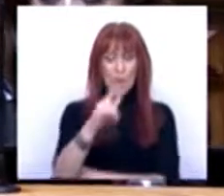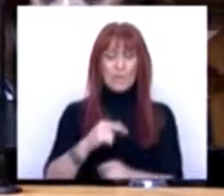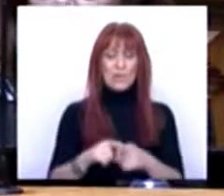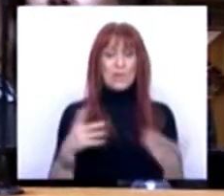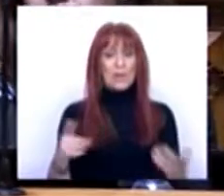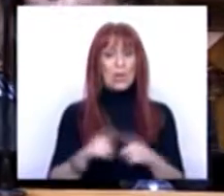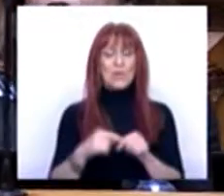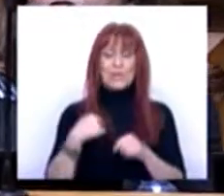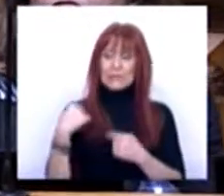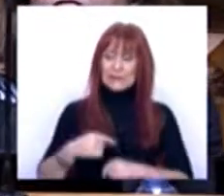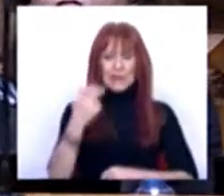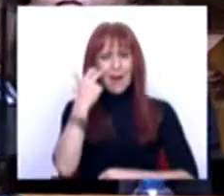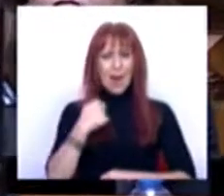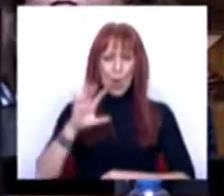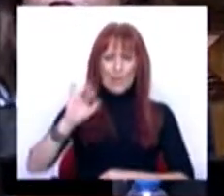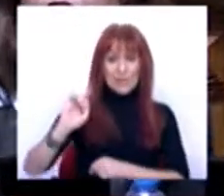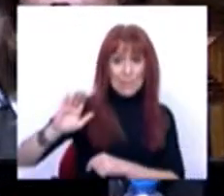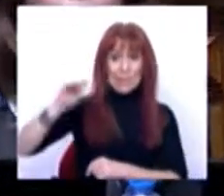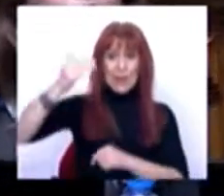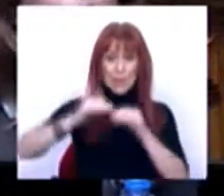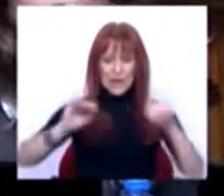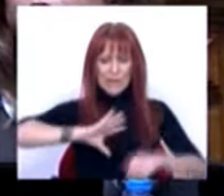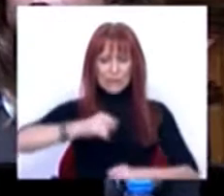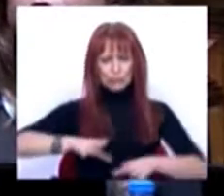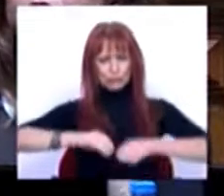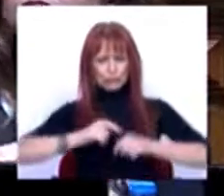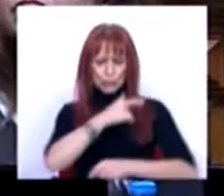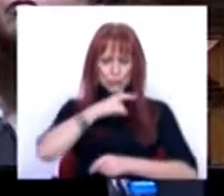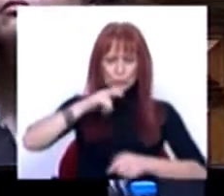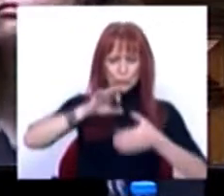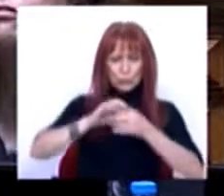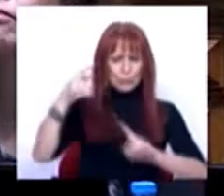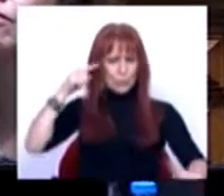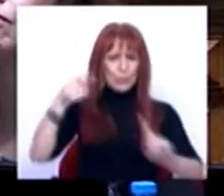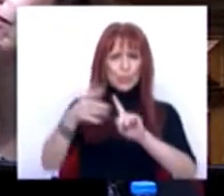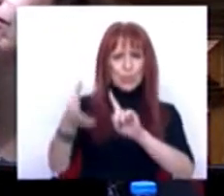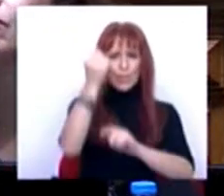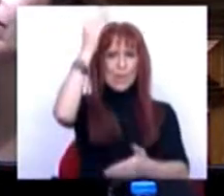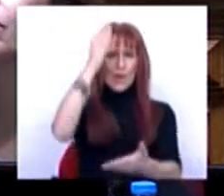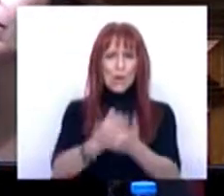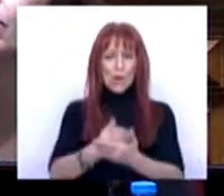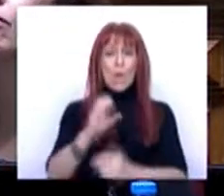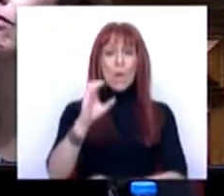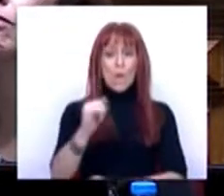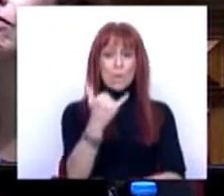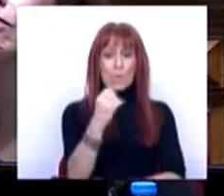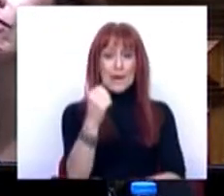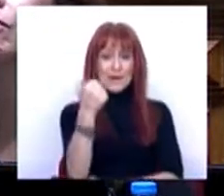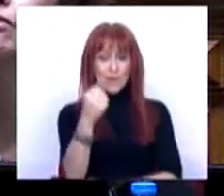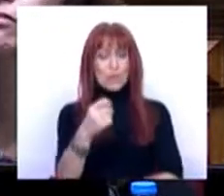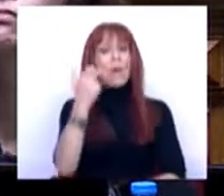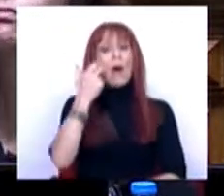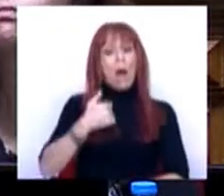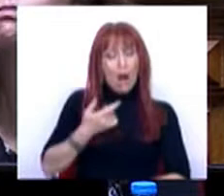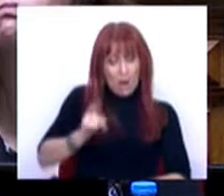Orgulhamos-nos de termos sido o primeiro país a nível mundial a assumir o compromisso para alcançar a neutralidade carbónica em 2050 e